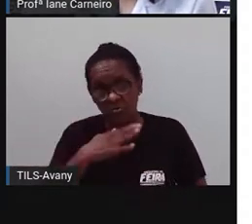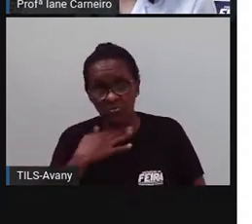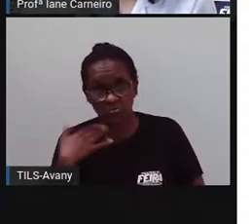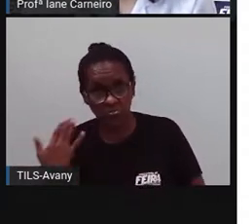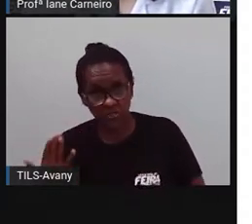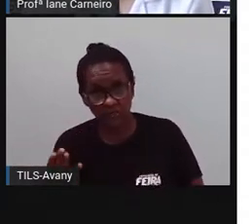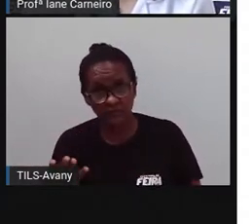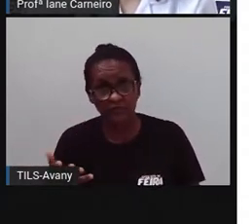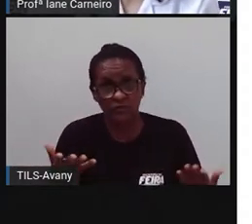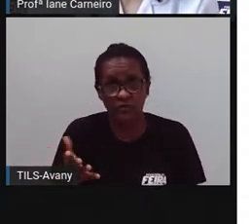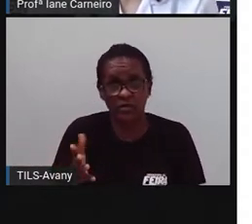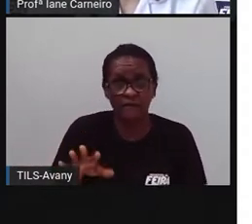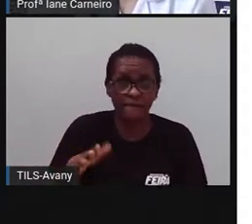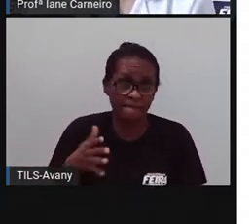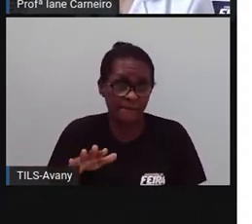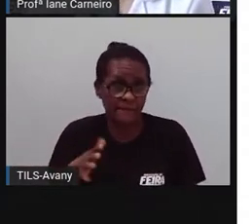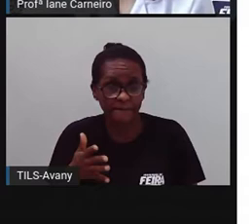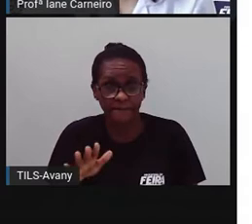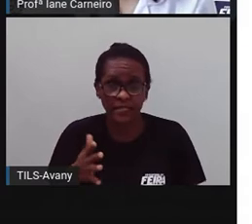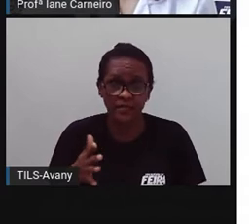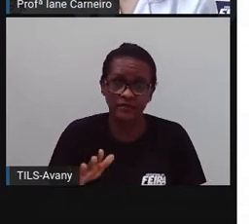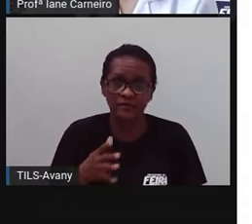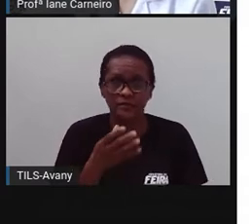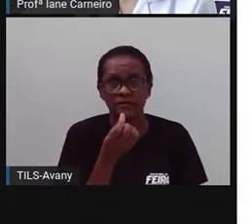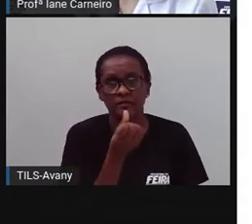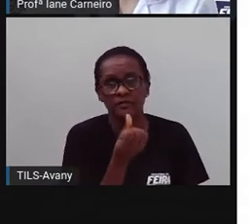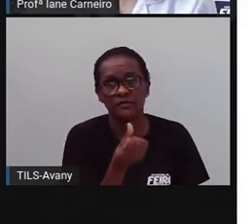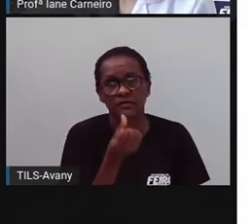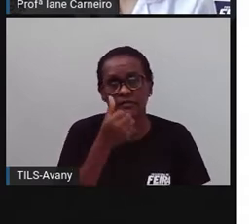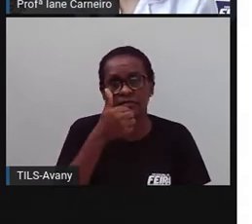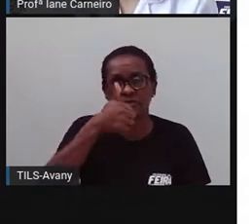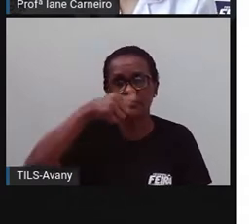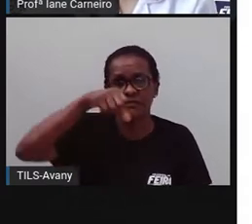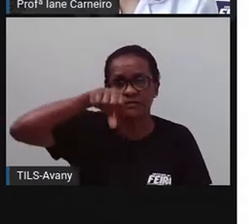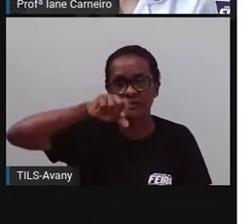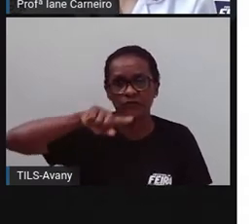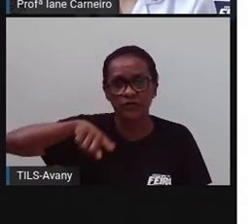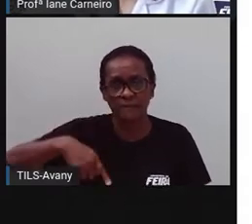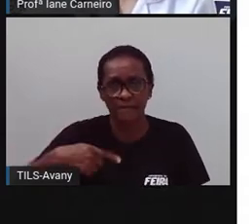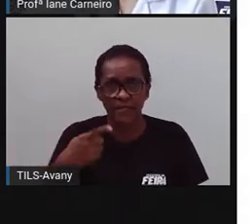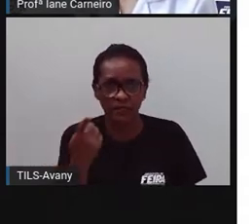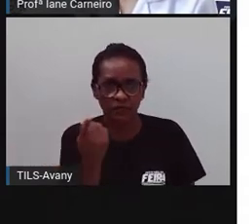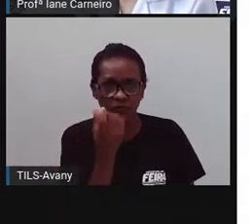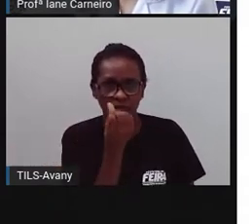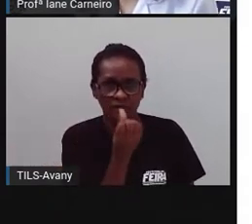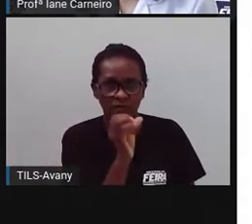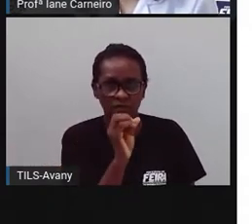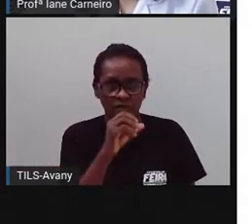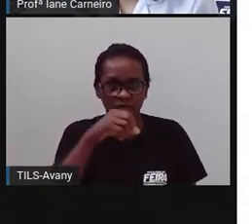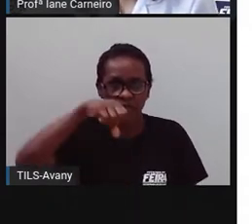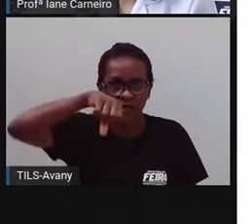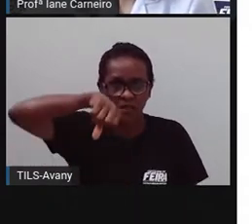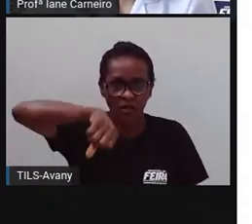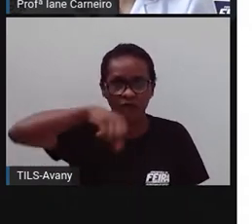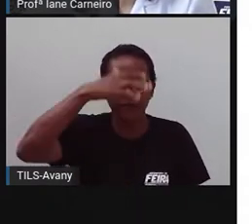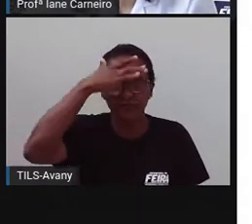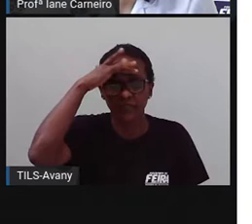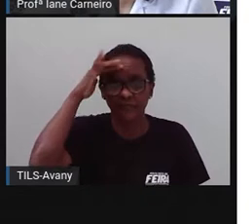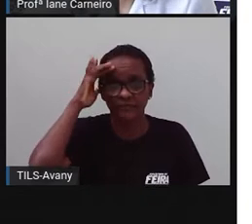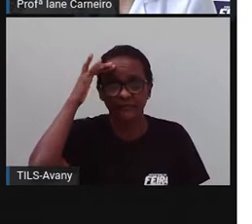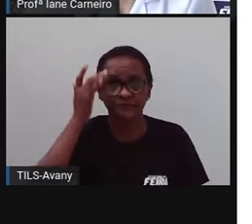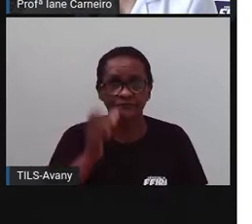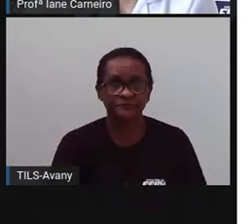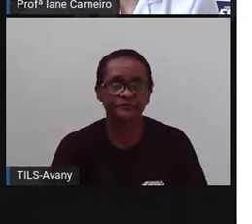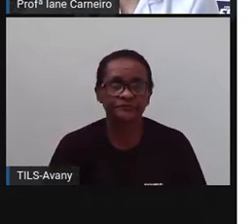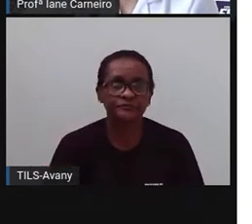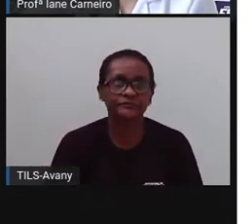média, No dia que a Pró fez a pesquisa, em média a gente tem aqui em Feira de Santana 619 mil